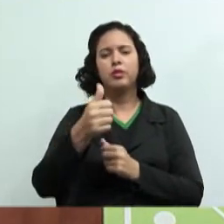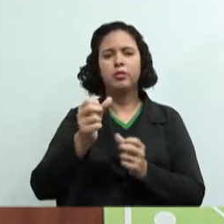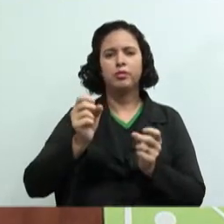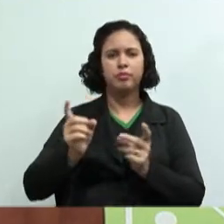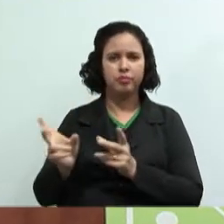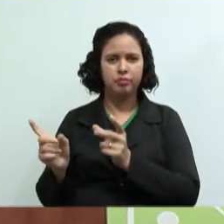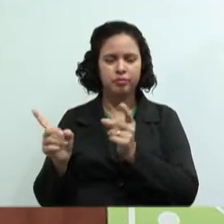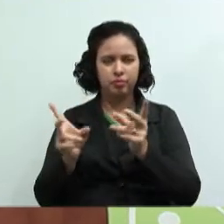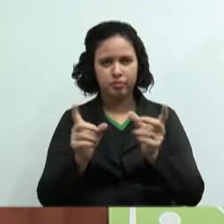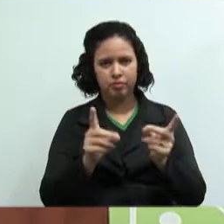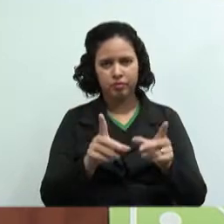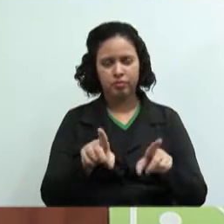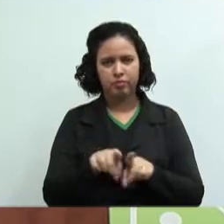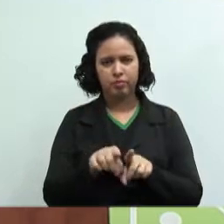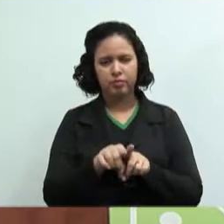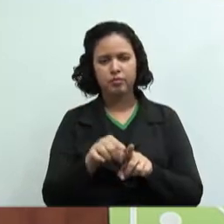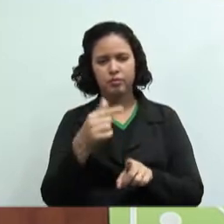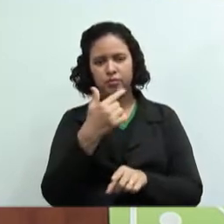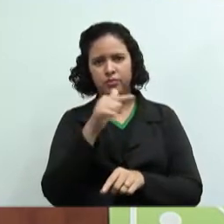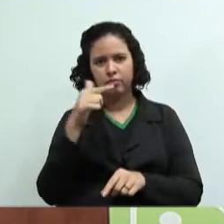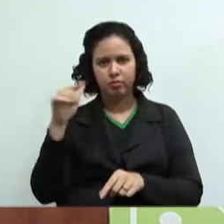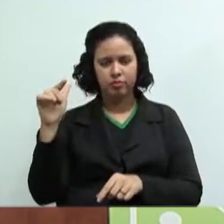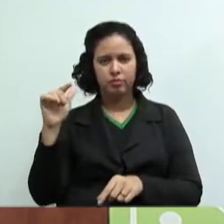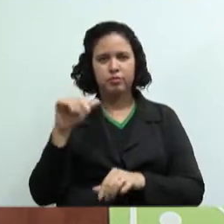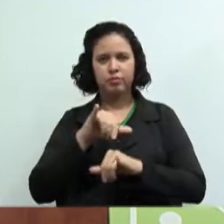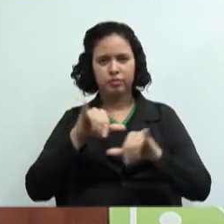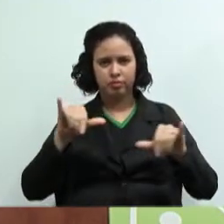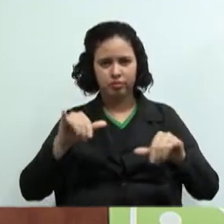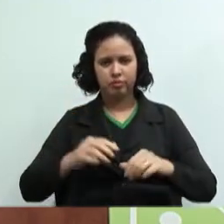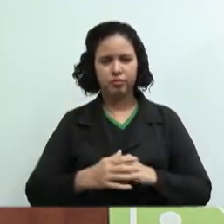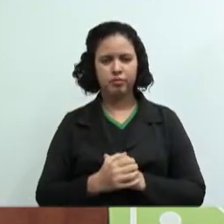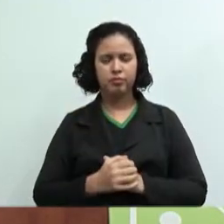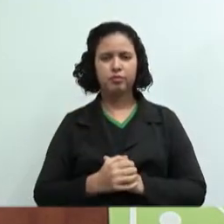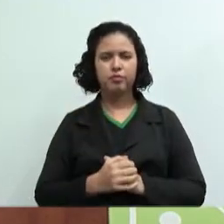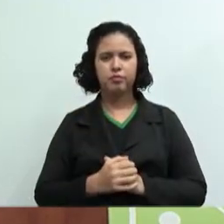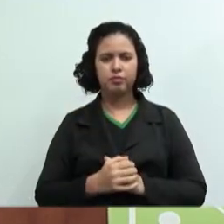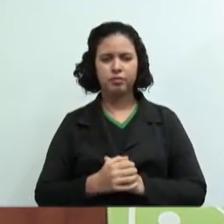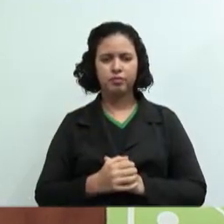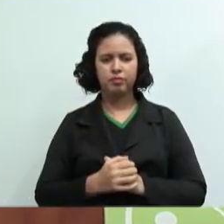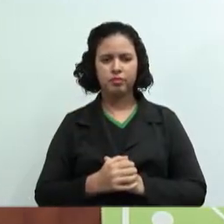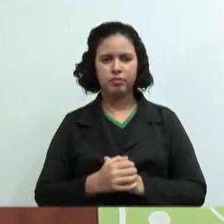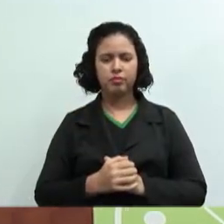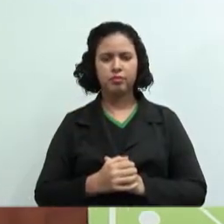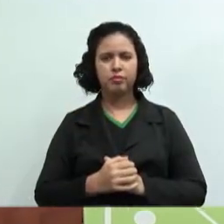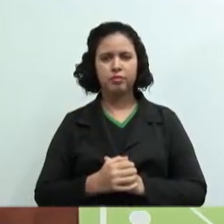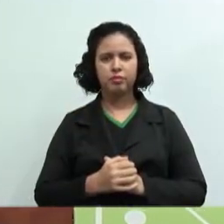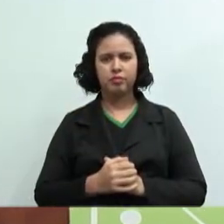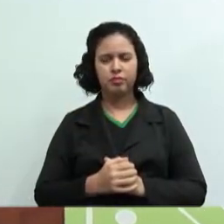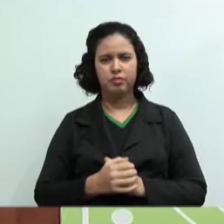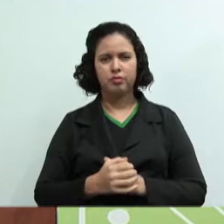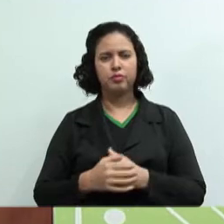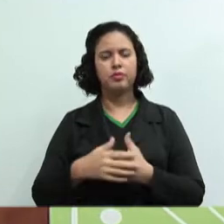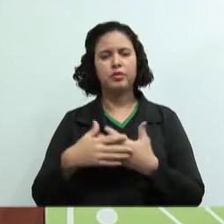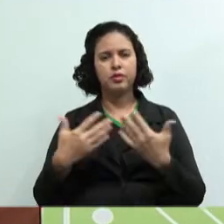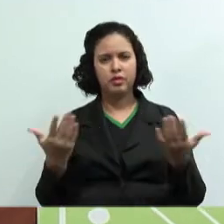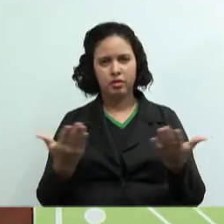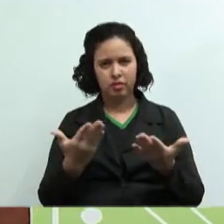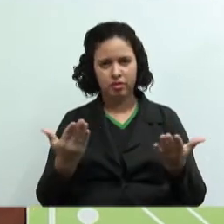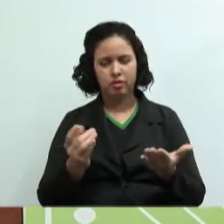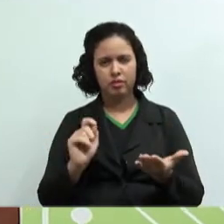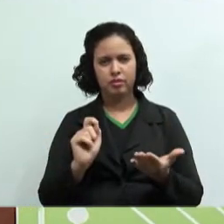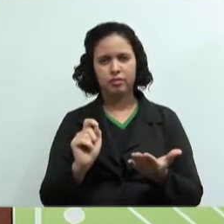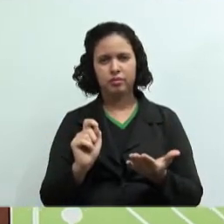venda, além de outras informações. Ok, então vamos aqui comigo. Então,